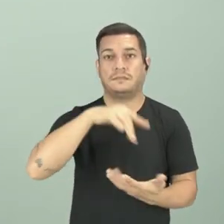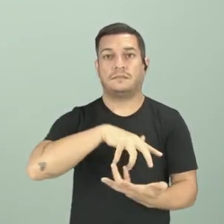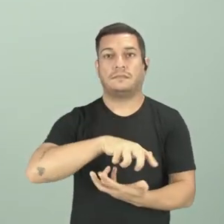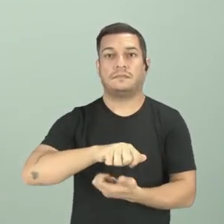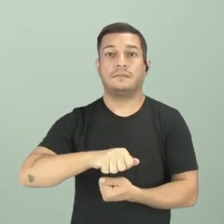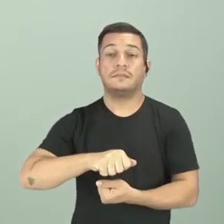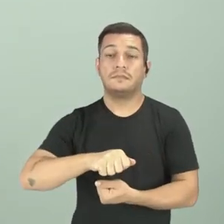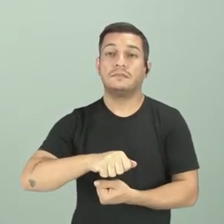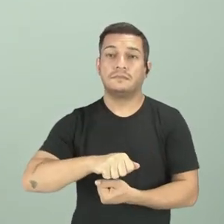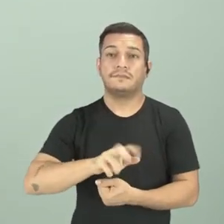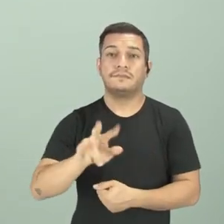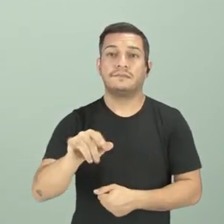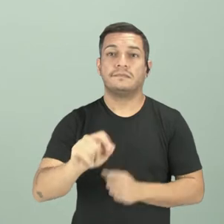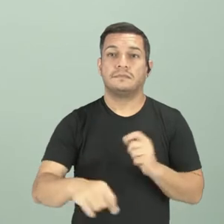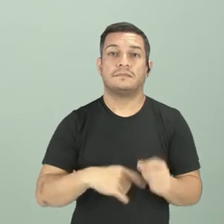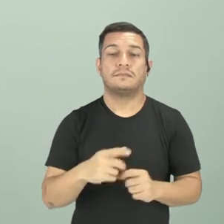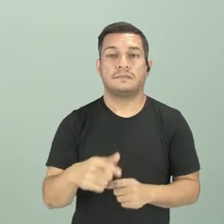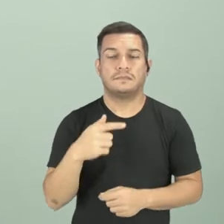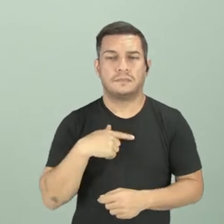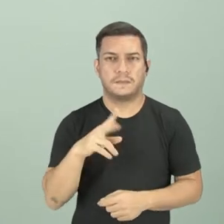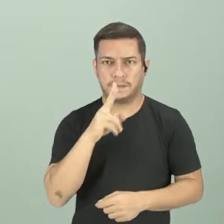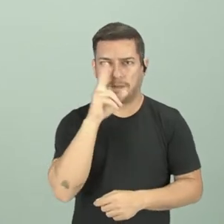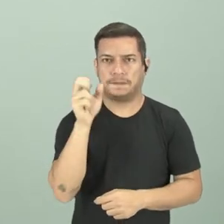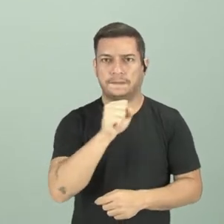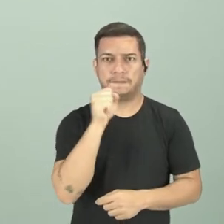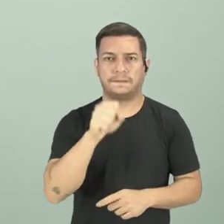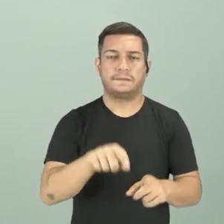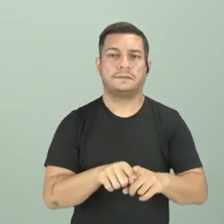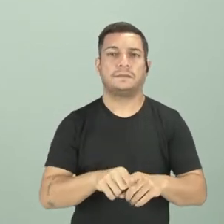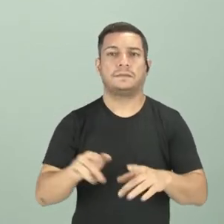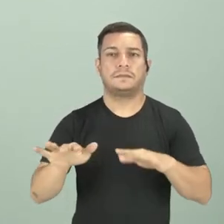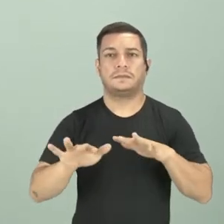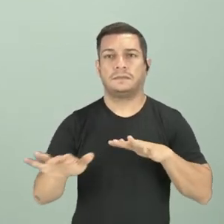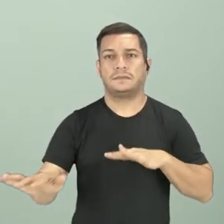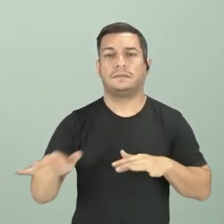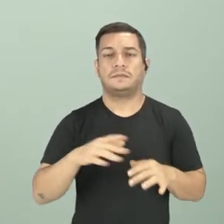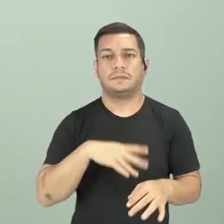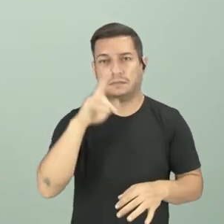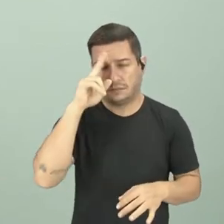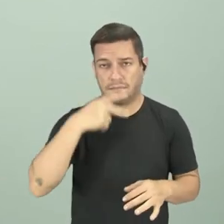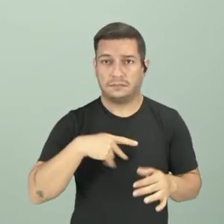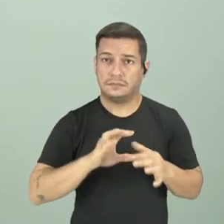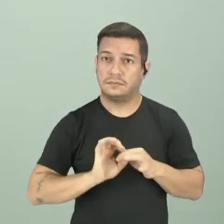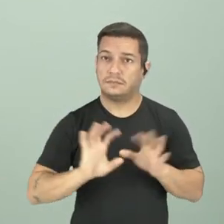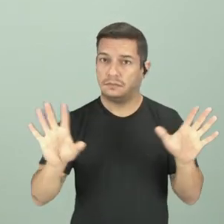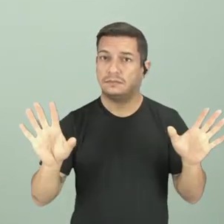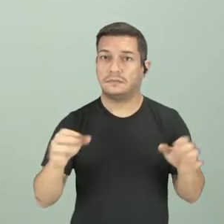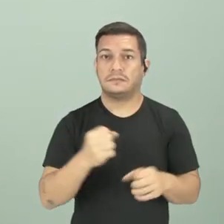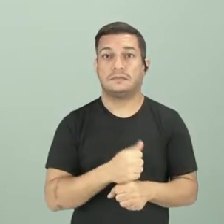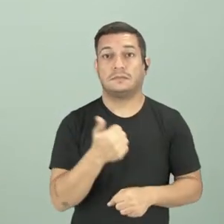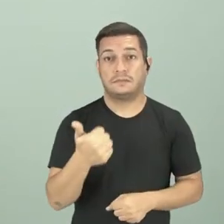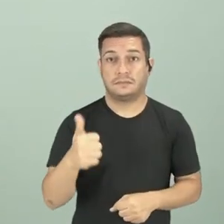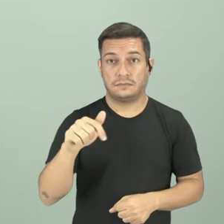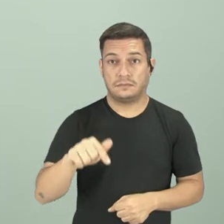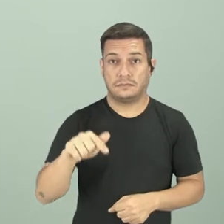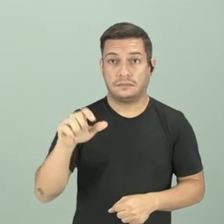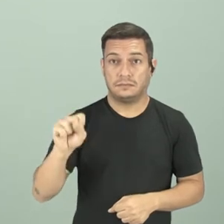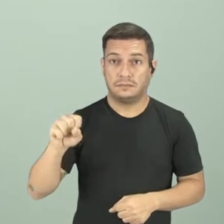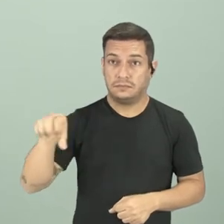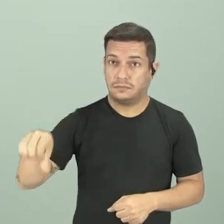Isso vai estar sendo um aporte muito forte para movimentos de independência. Isso em 1789.